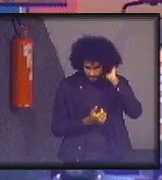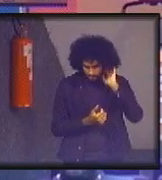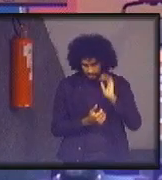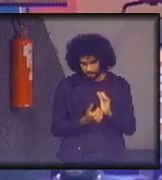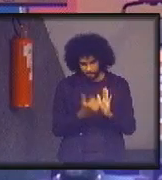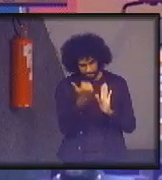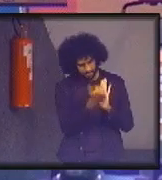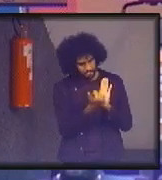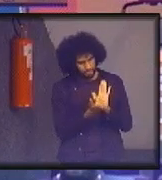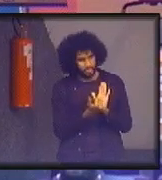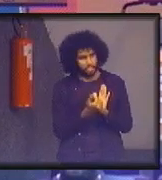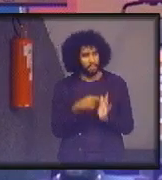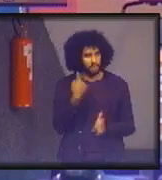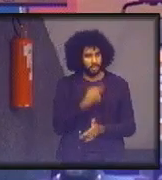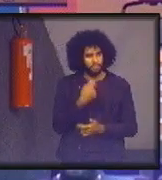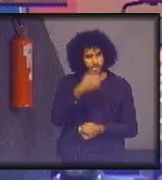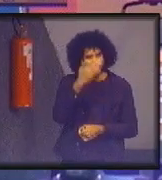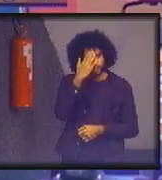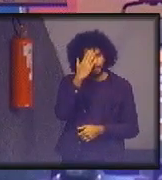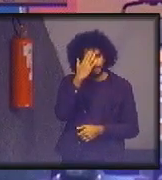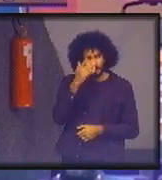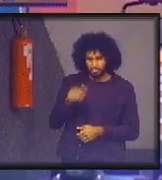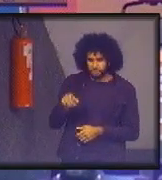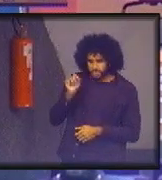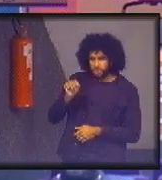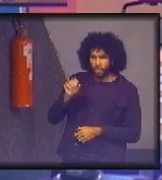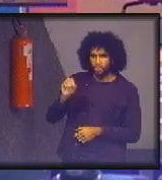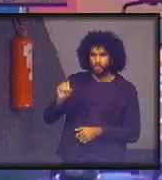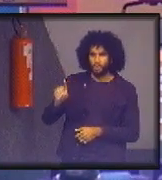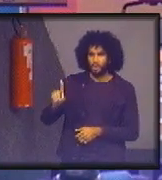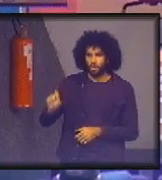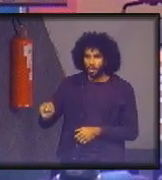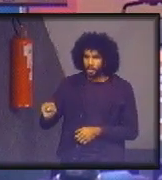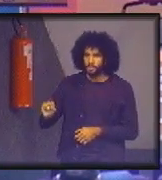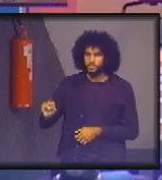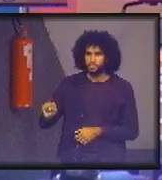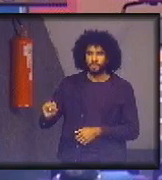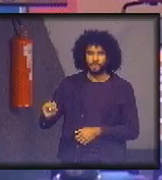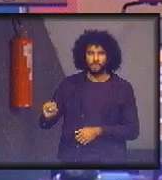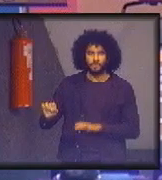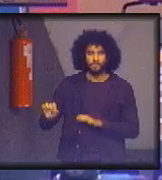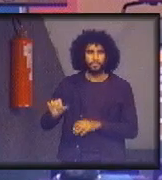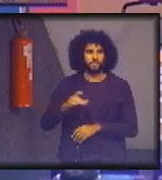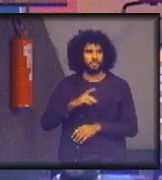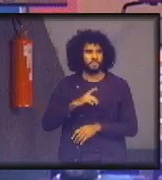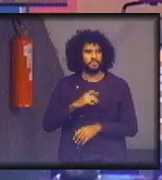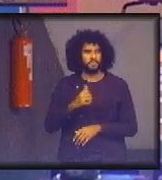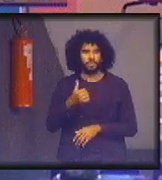saber escolher os ODSs. Quer dizer, o ODS, 169